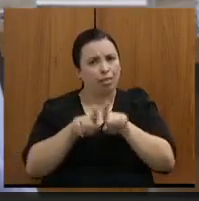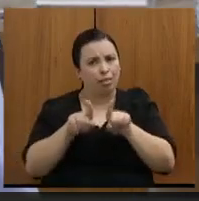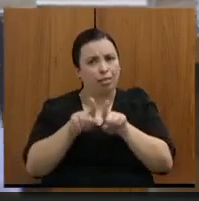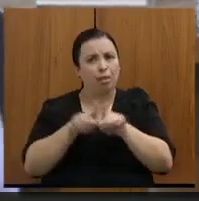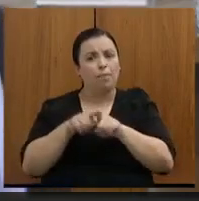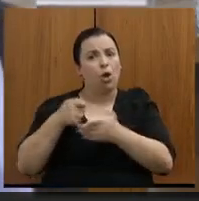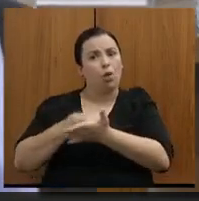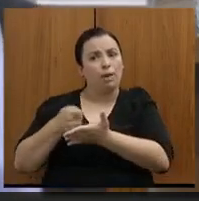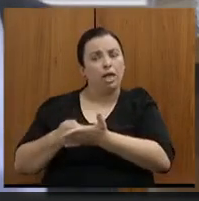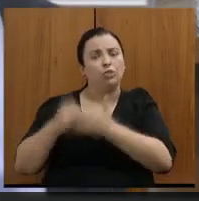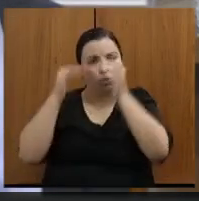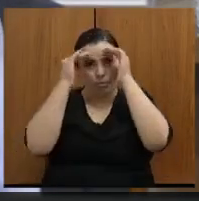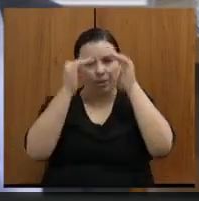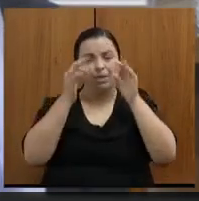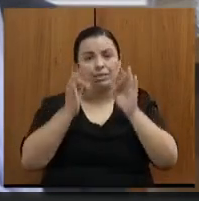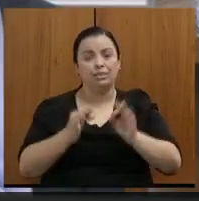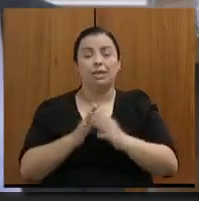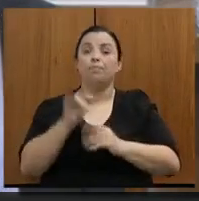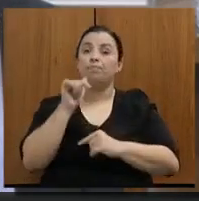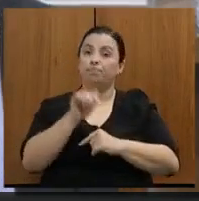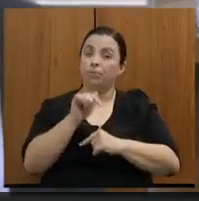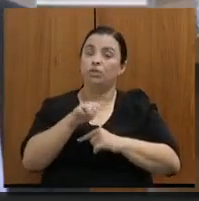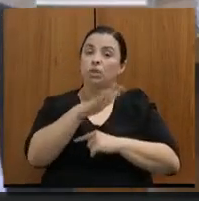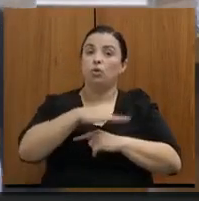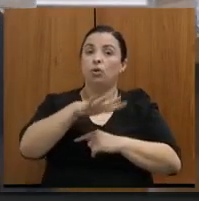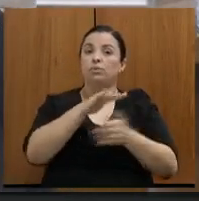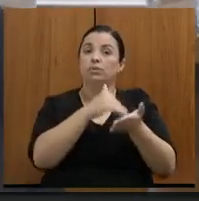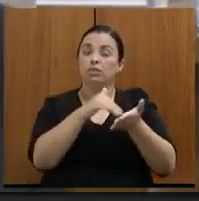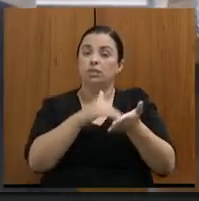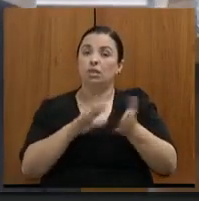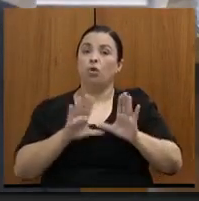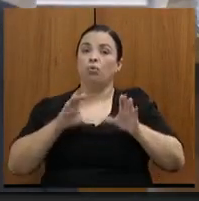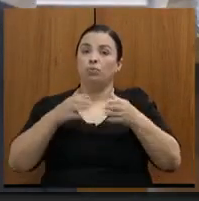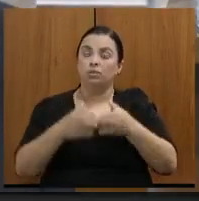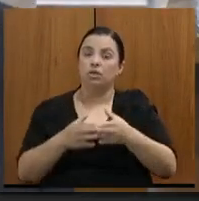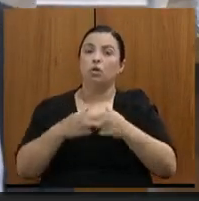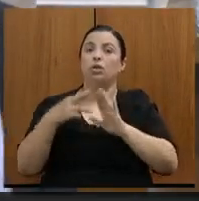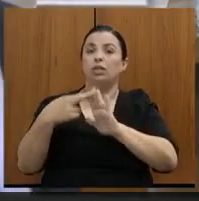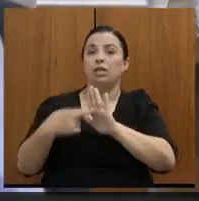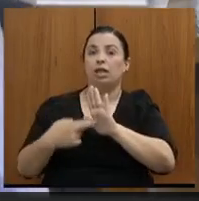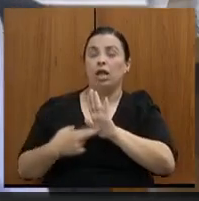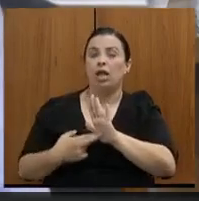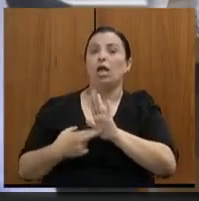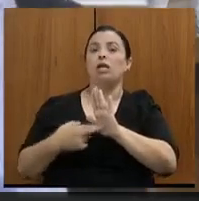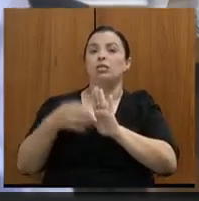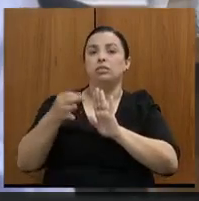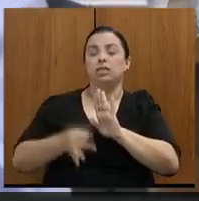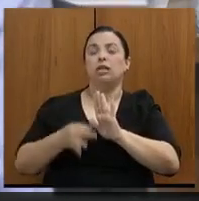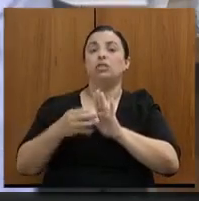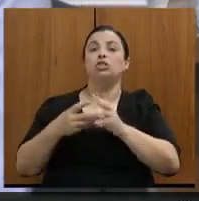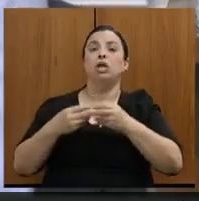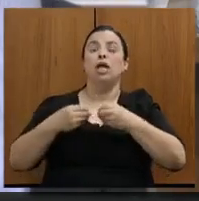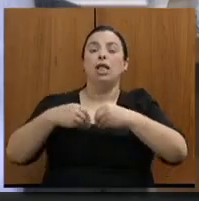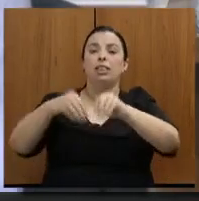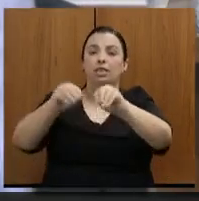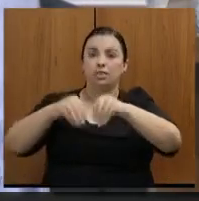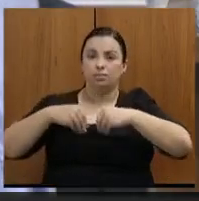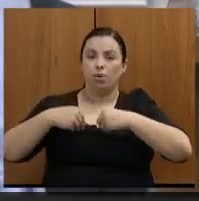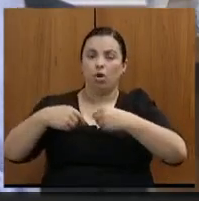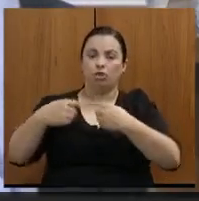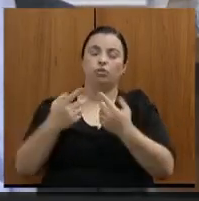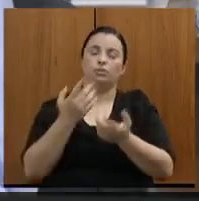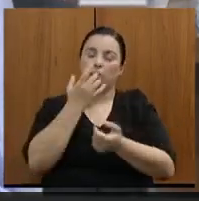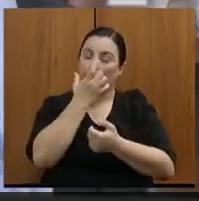criação, no âmbito da secretaria, da Comissão de Regulação de Transportes. Então, o que é essa comissão? É um órgão colegiado,